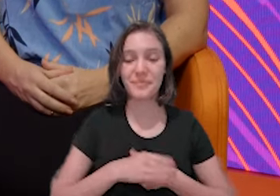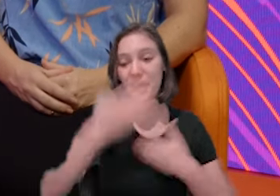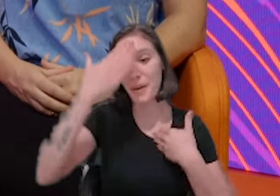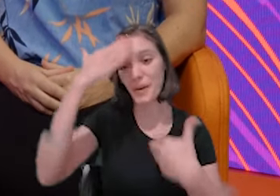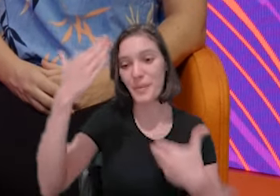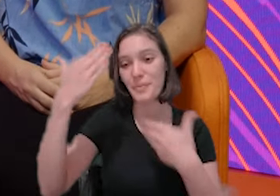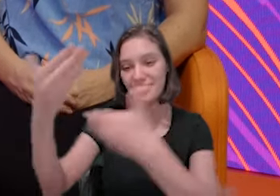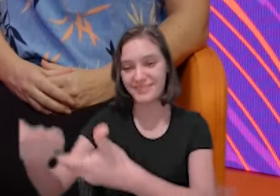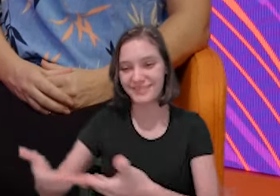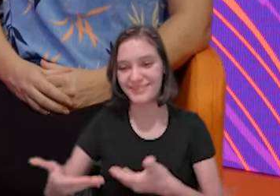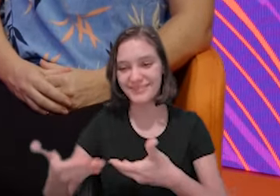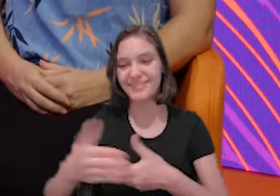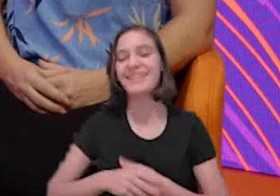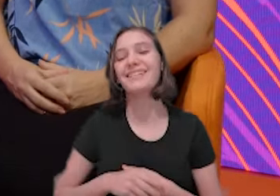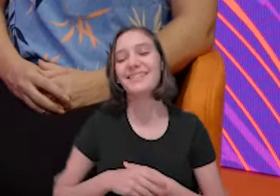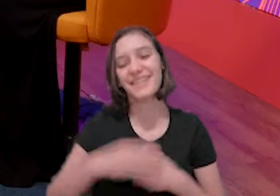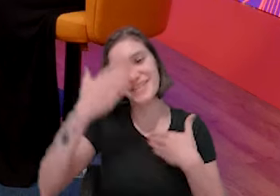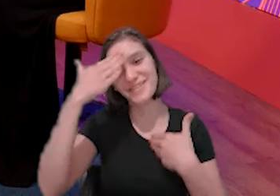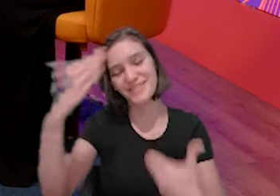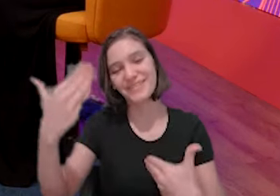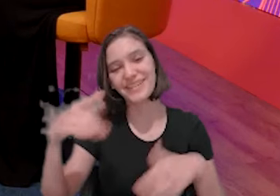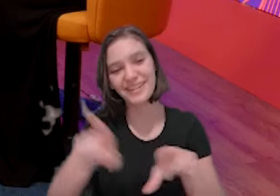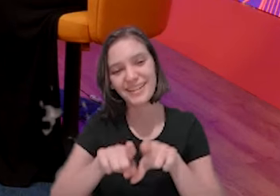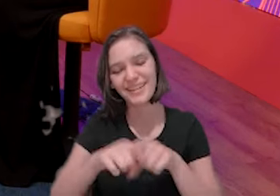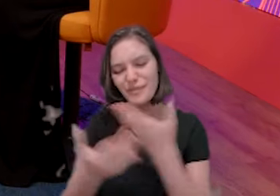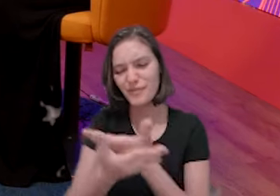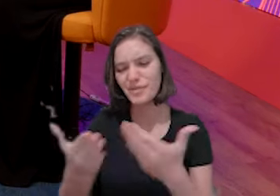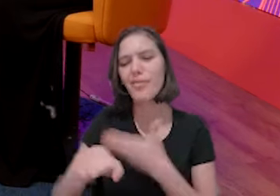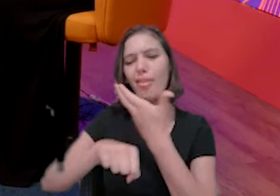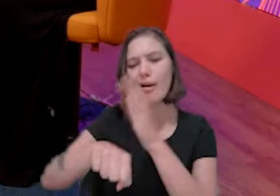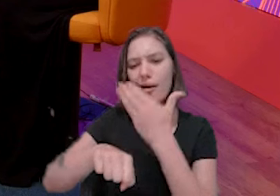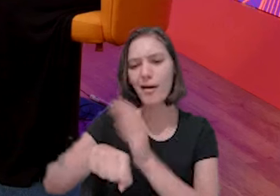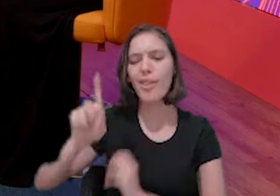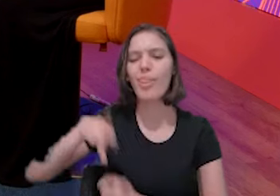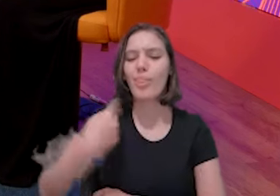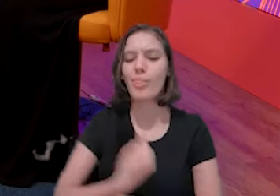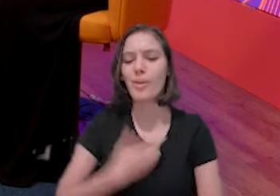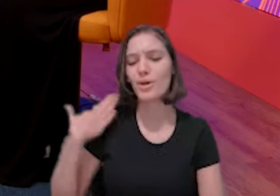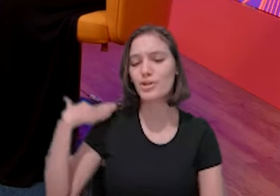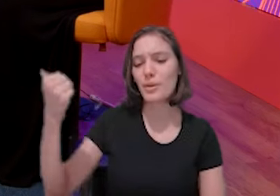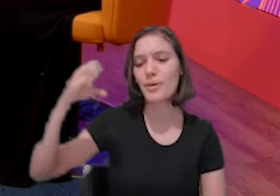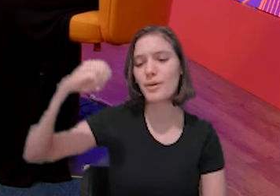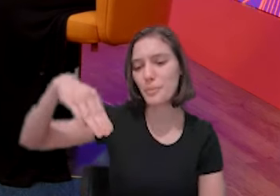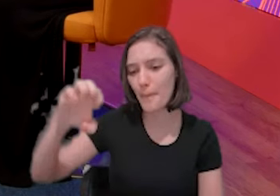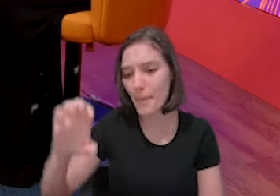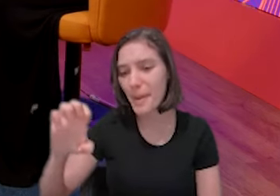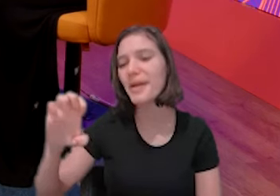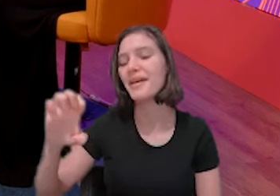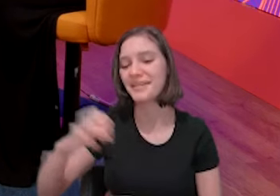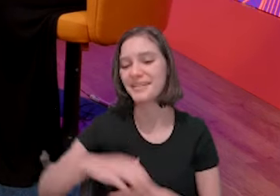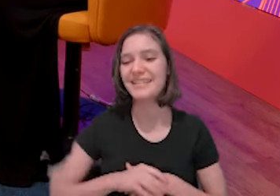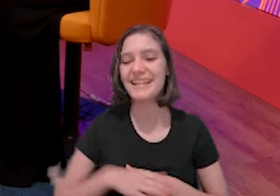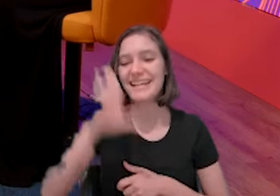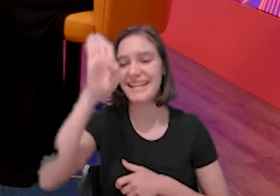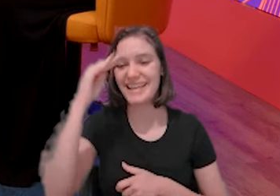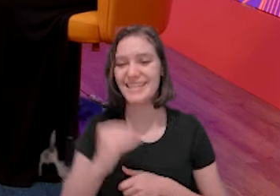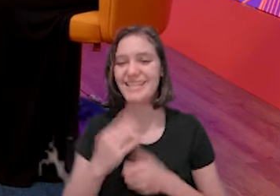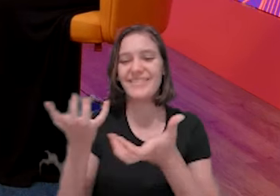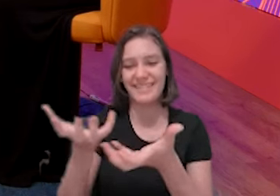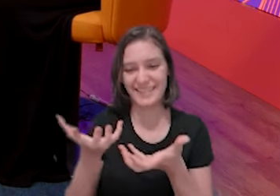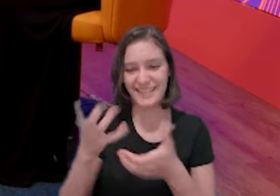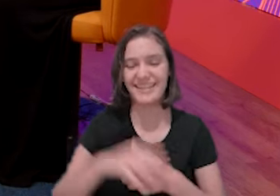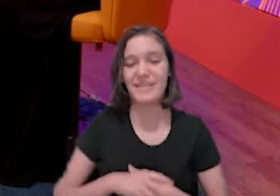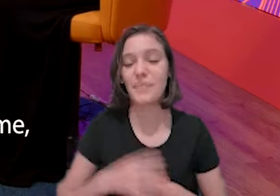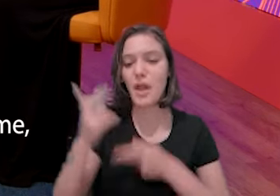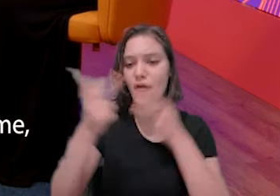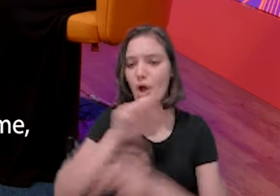longa preta. Muito obrigada pelo convite, Ana. Obrigada, Melise. A Melise já é de casa, a gente já chama de Mel, já corta o nome da pessoa. Esse é o Brasil que